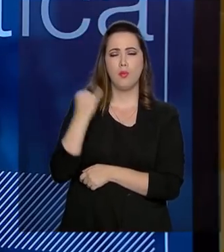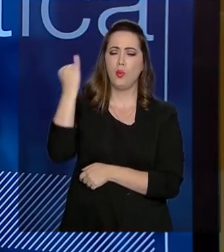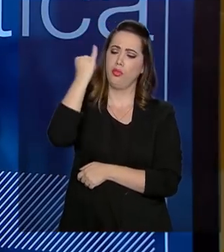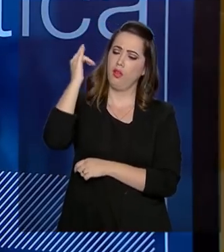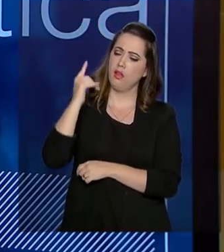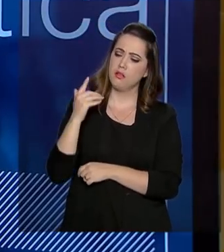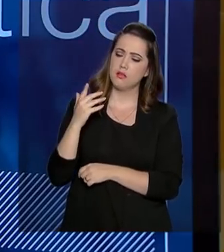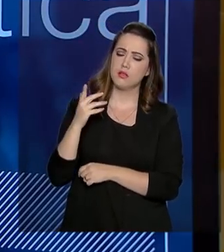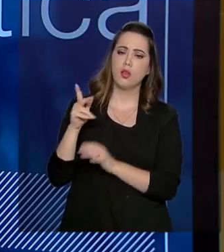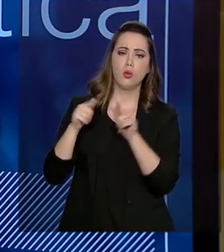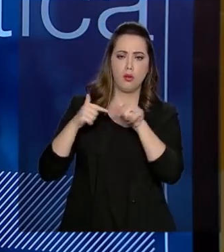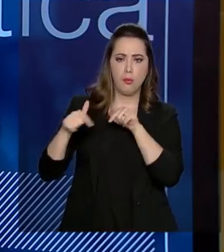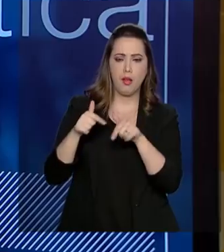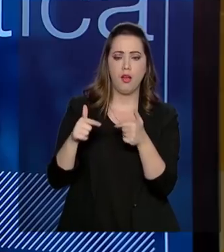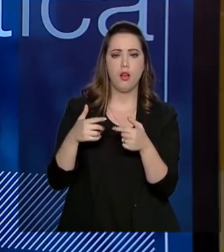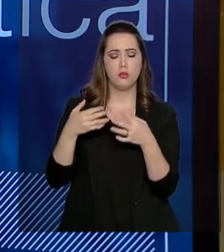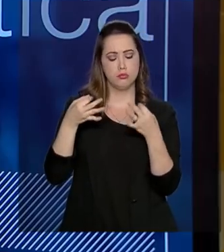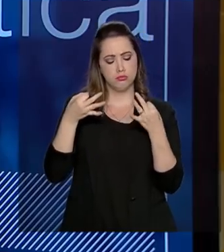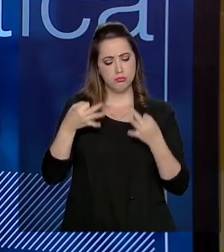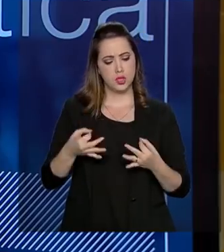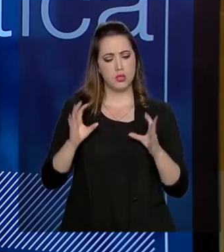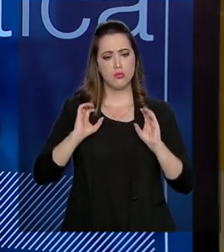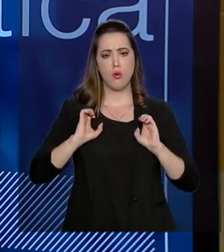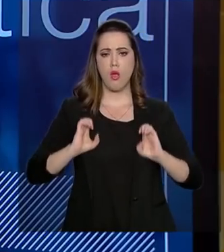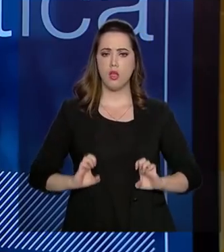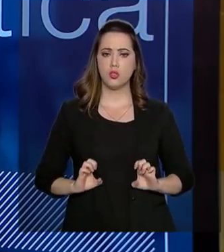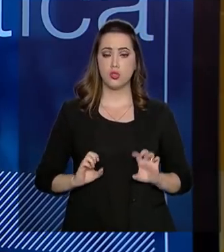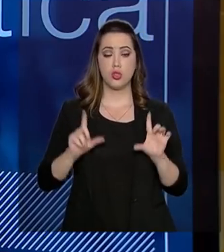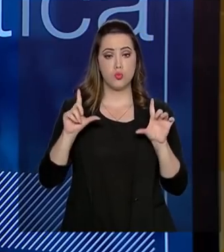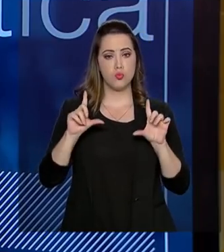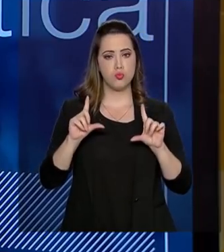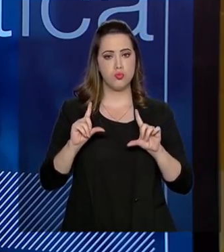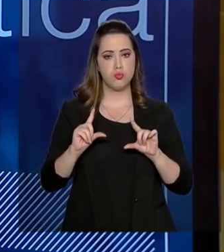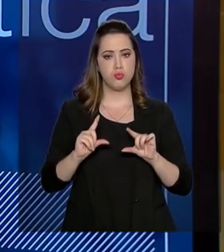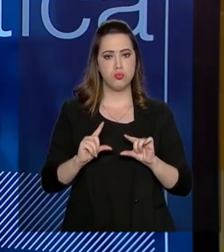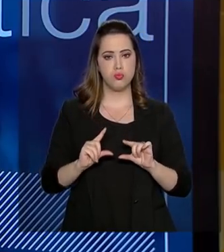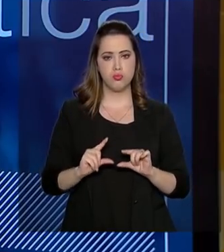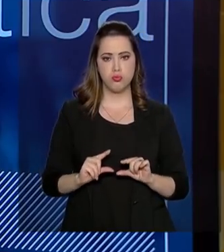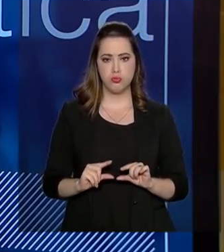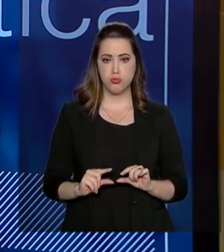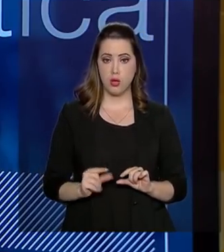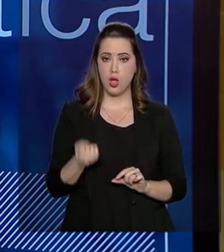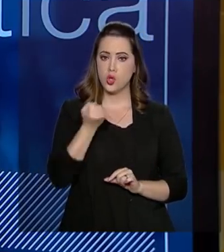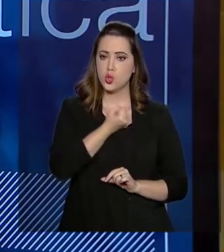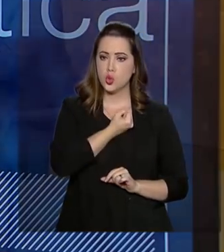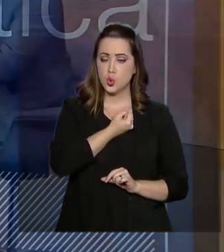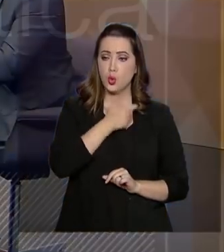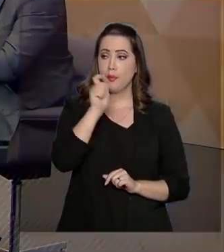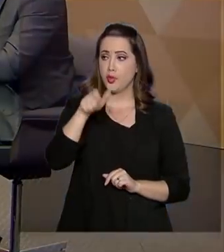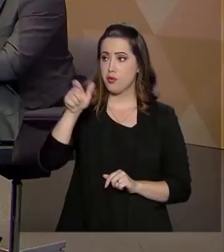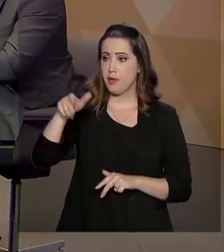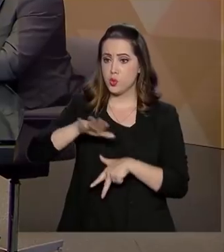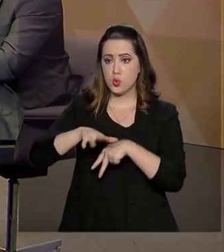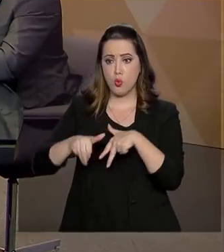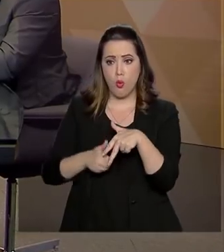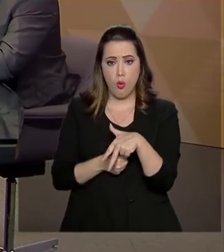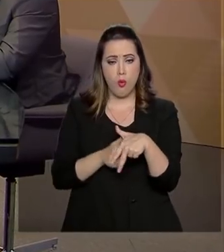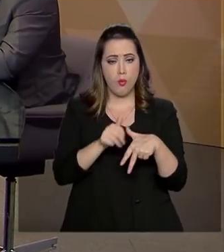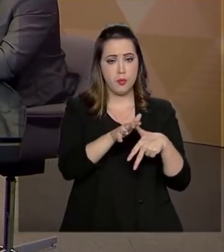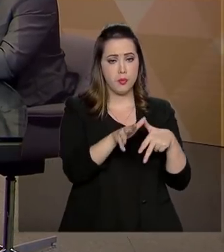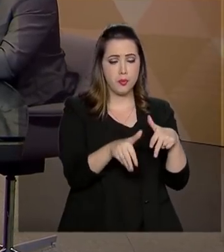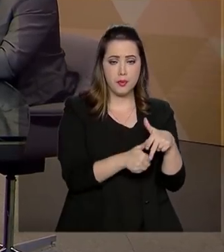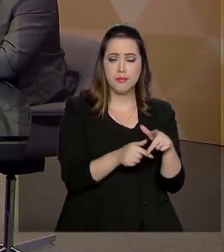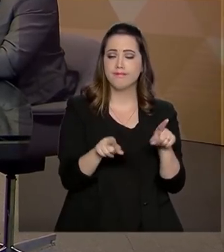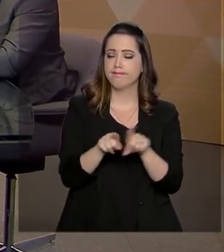papel que eles têm, da adoção de uma postura ética, nós vamos ter uma redução, tanto da quantidade de casos de corrupção, como também de